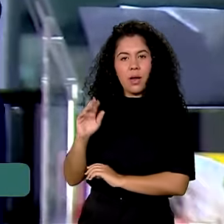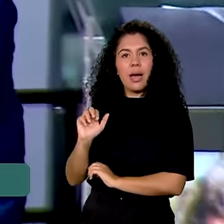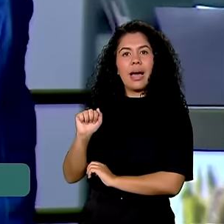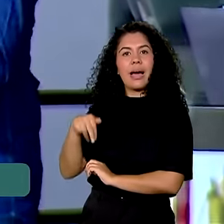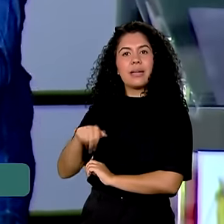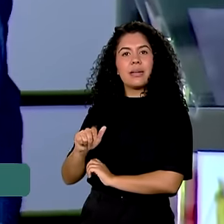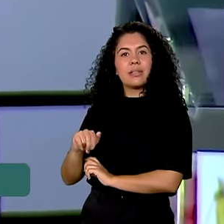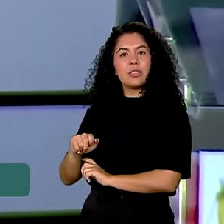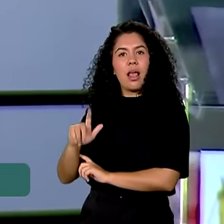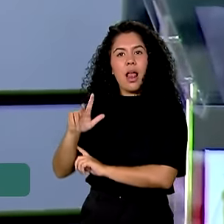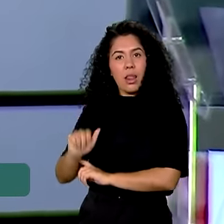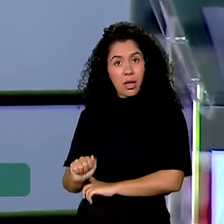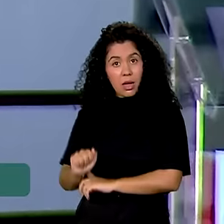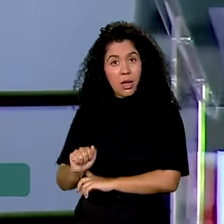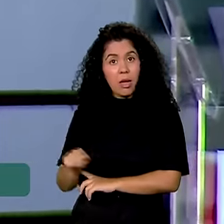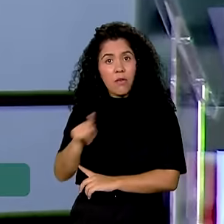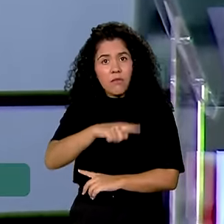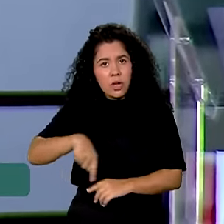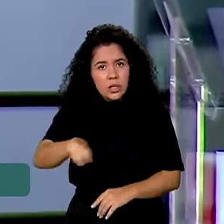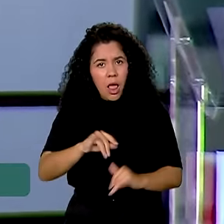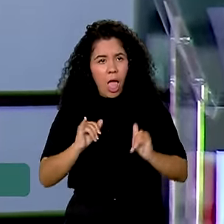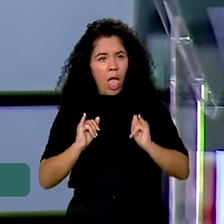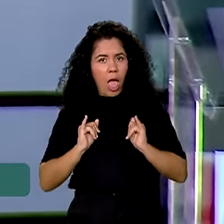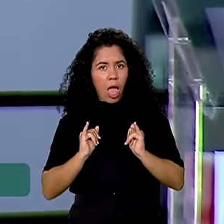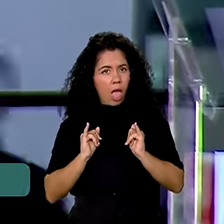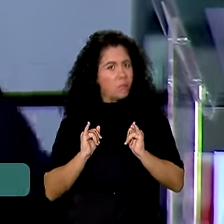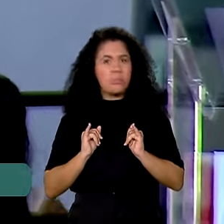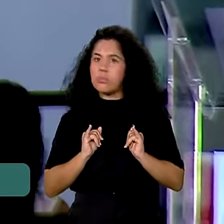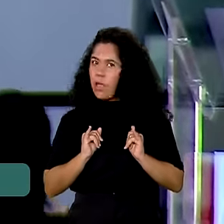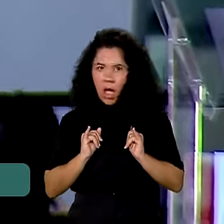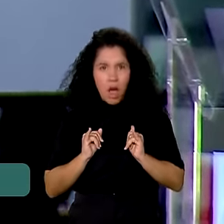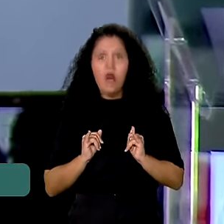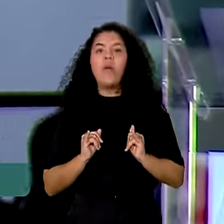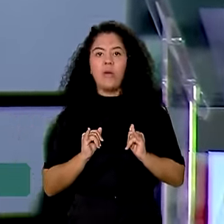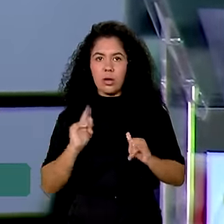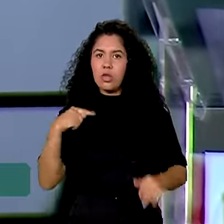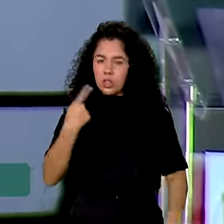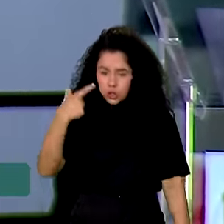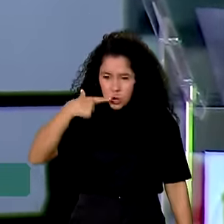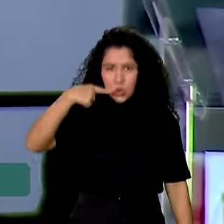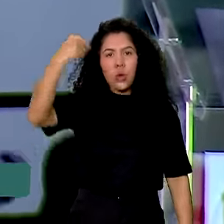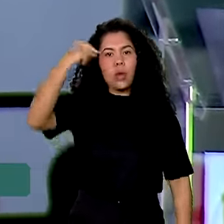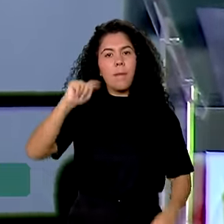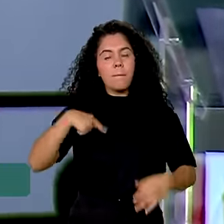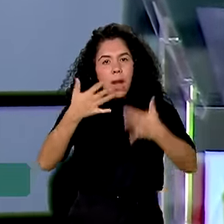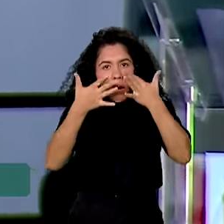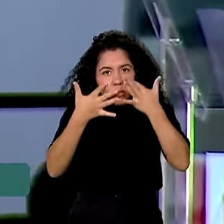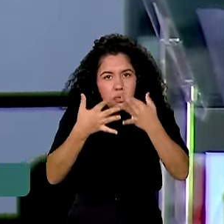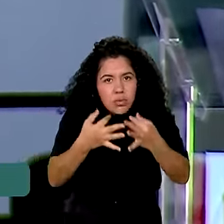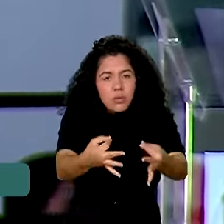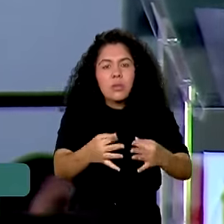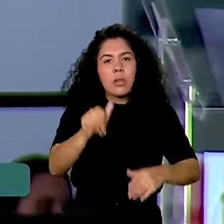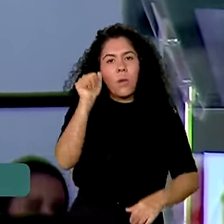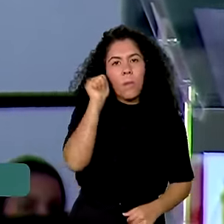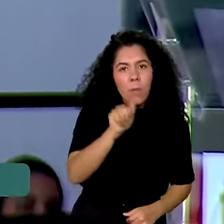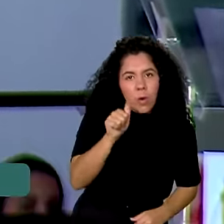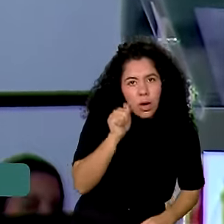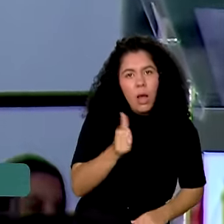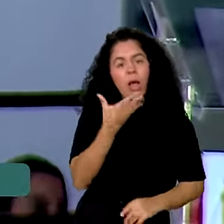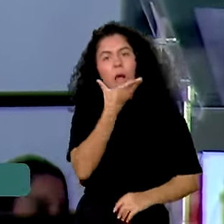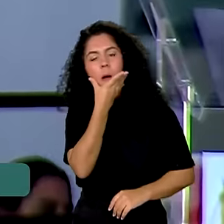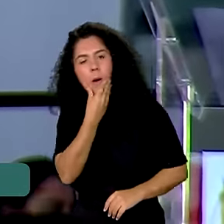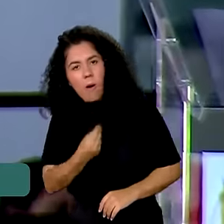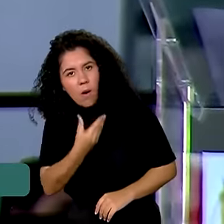não têm que se acomodar. Nós fomos eleitos para cuidar de mulheres, de